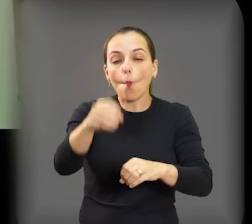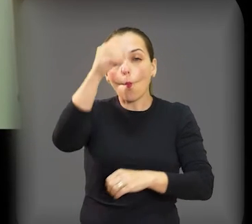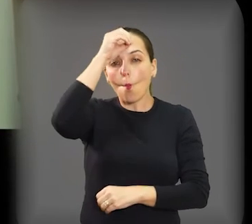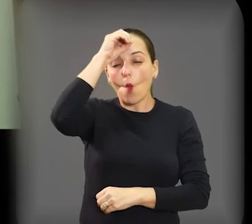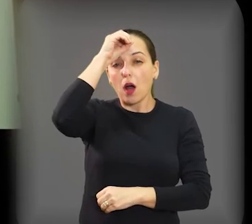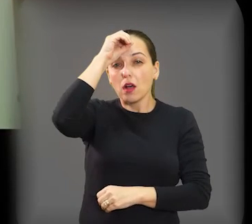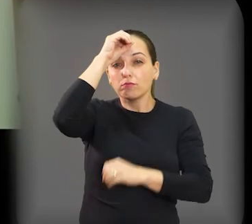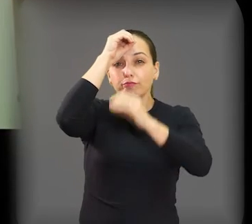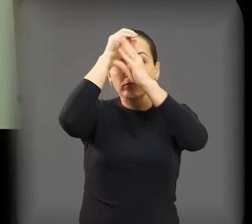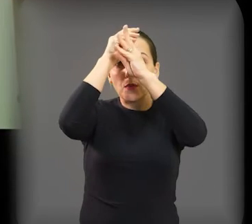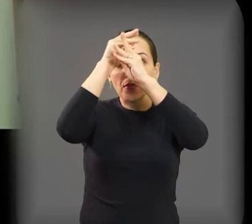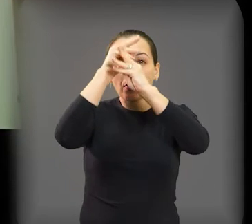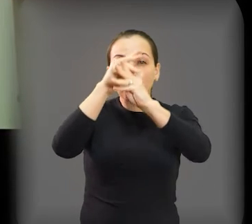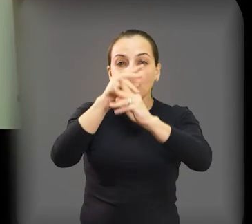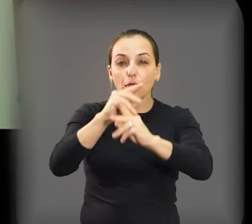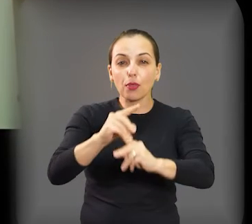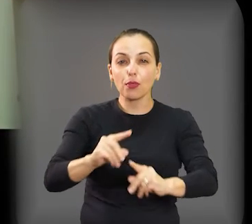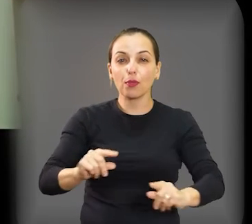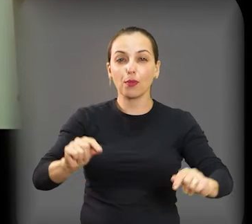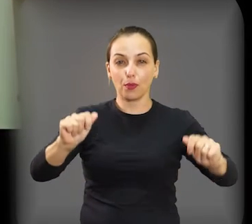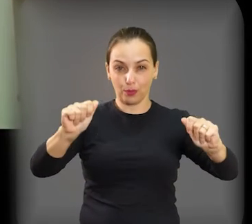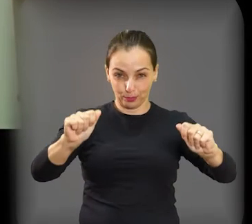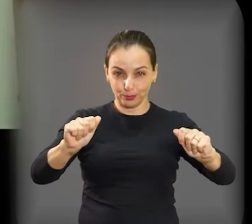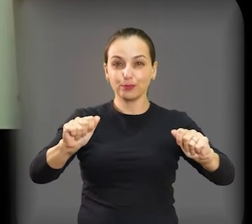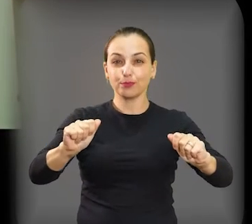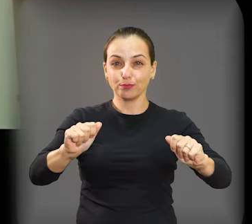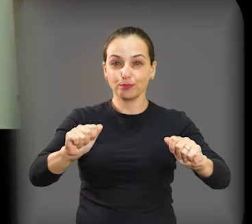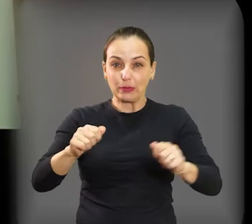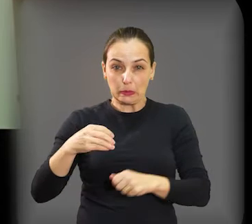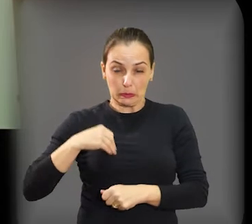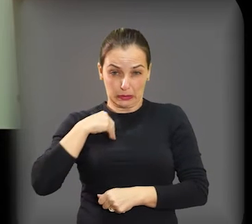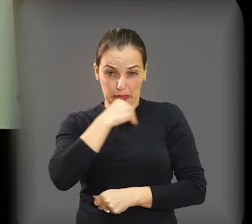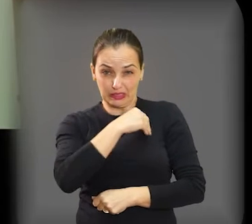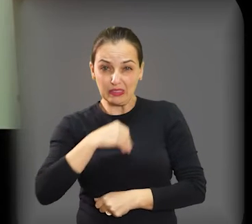demistificar muitos preconceitos quanto a essa doença.